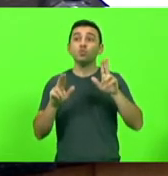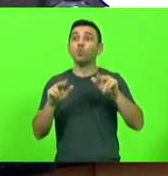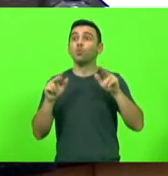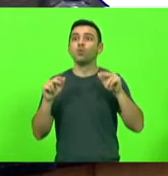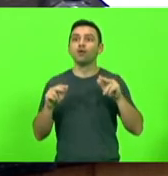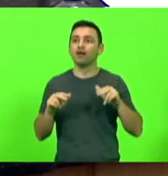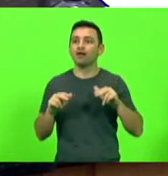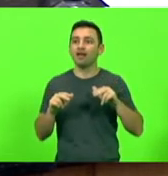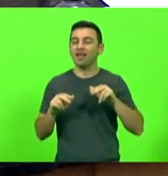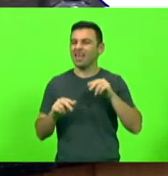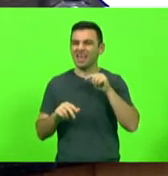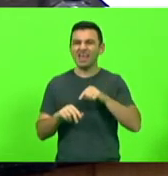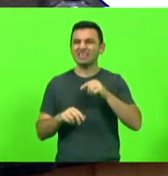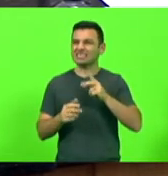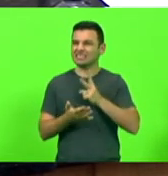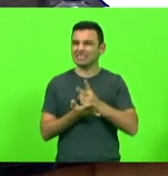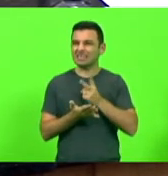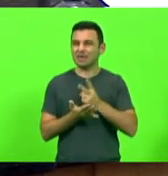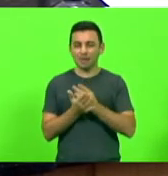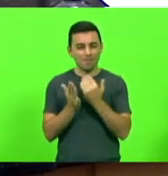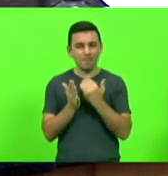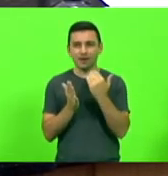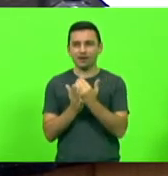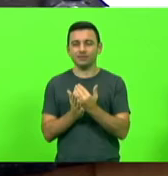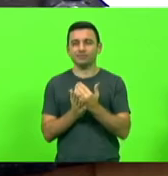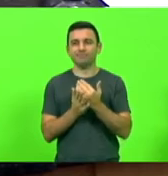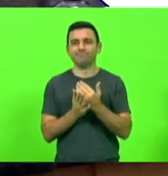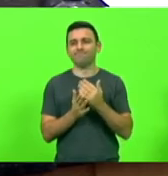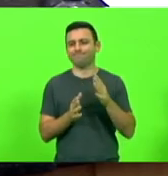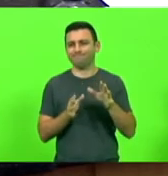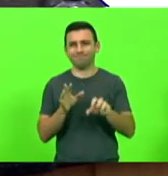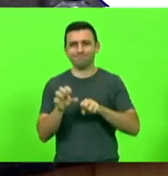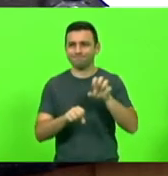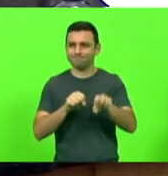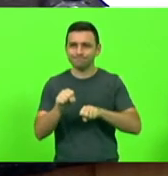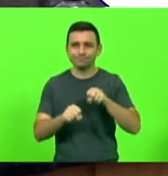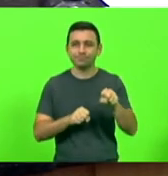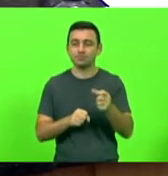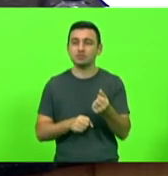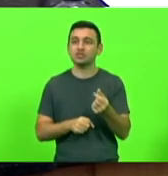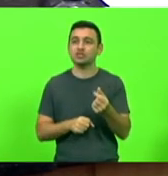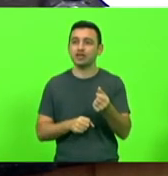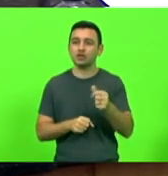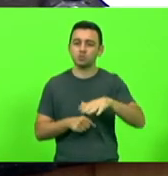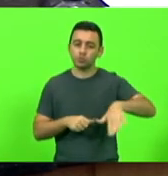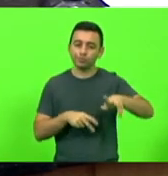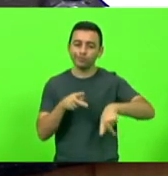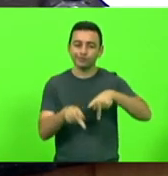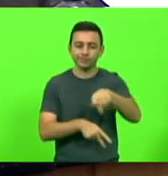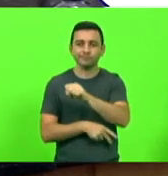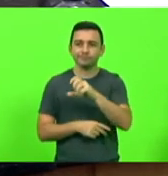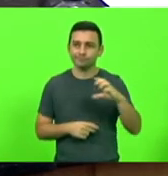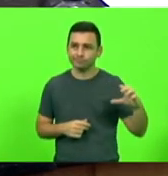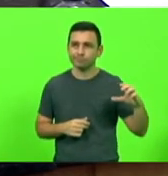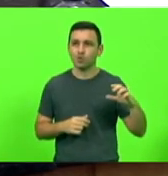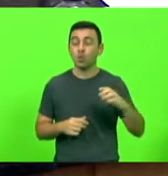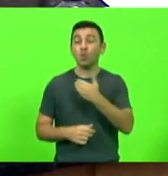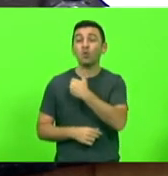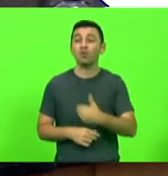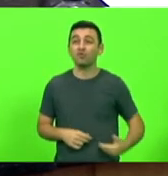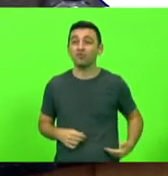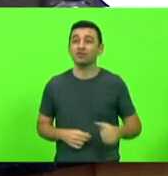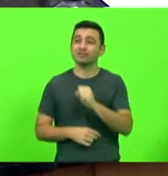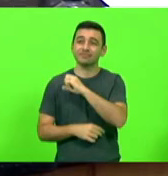bolso do catarinense como agora. nesse período de crise, o governo de Santa Catarina tirou